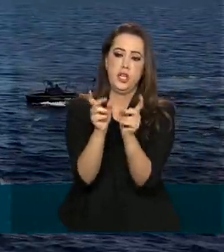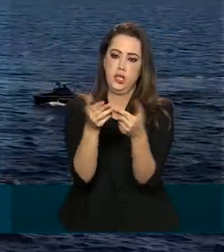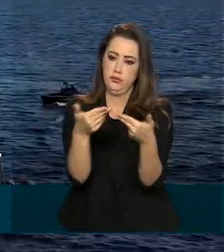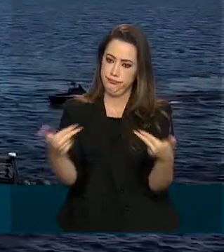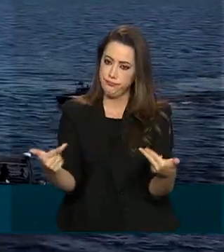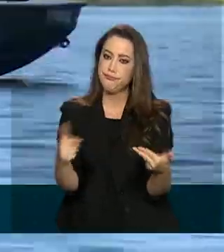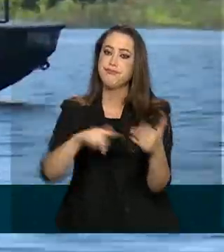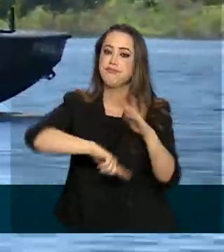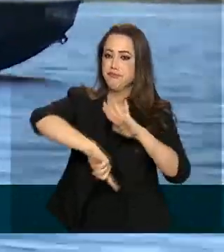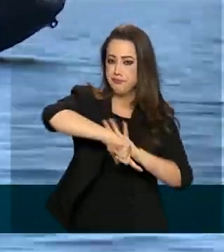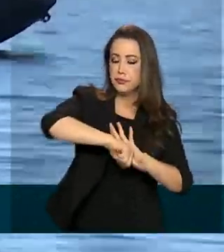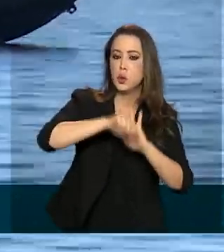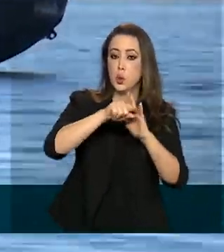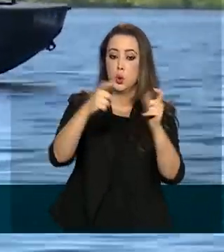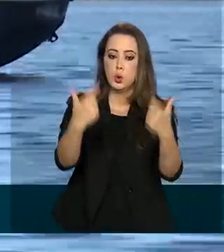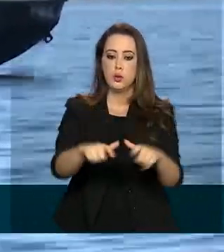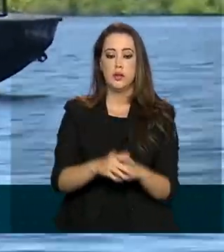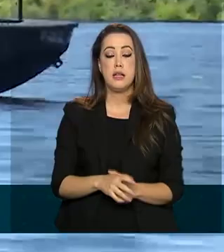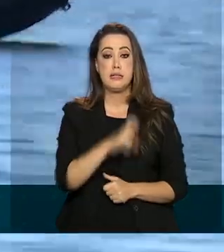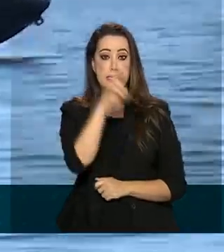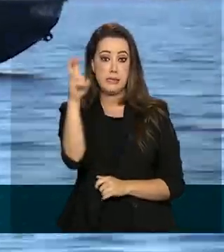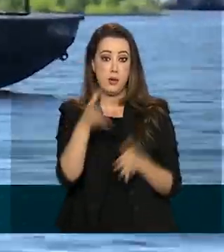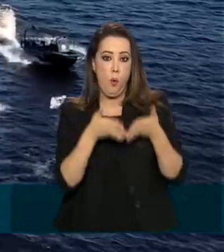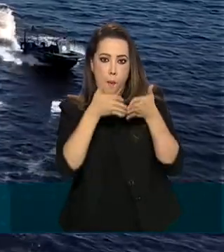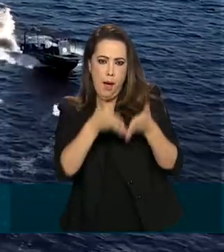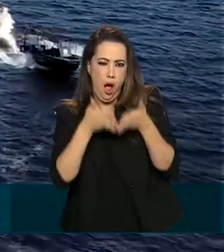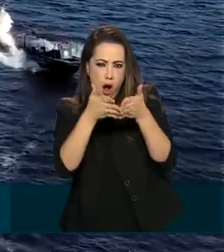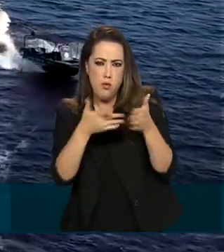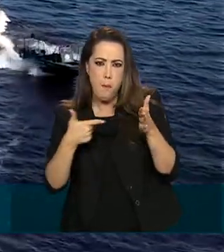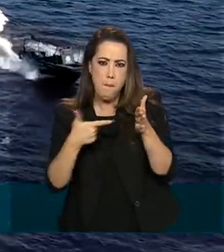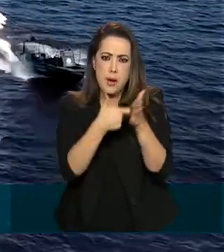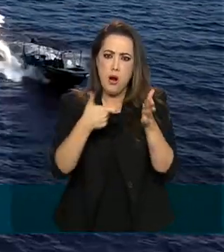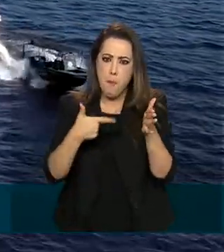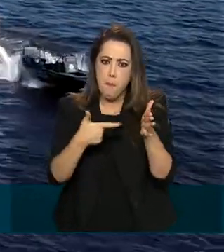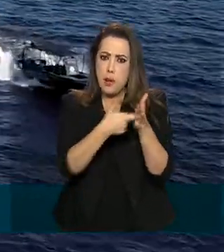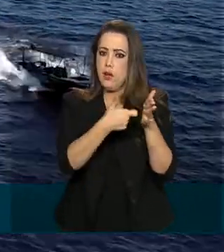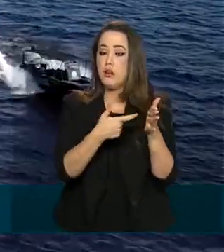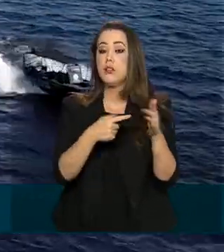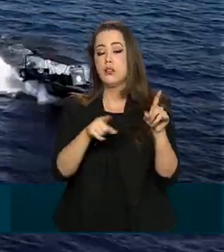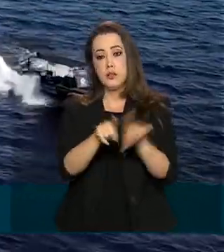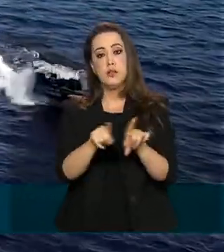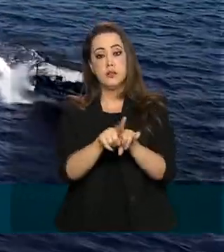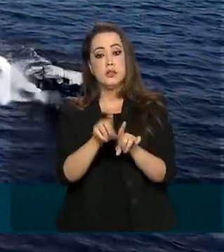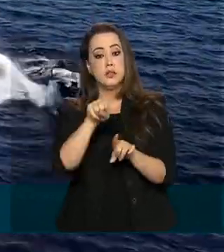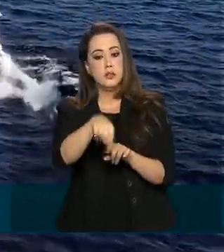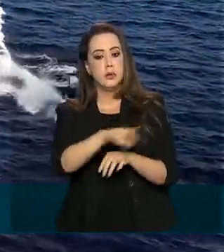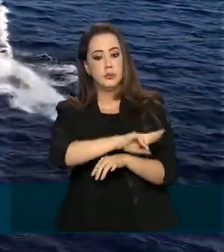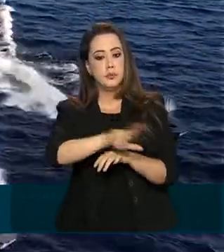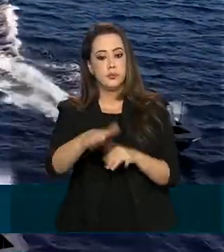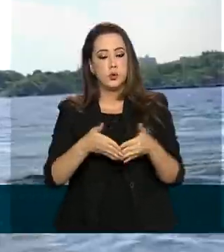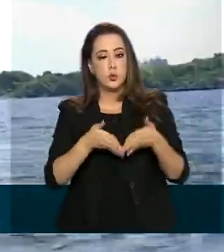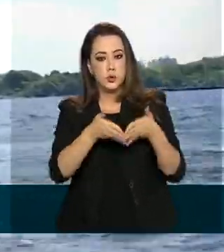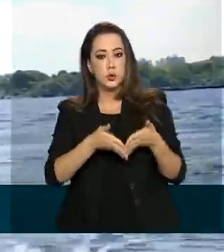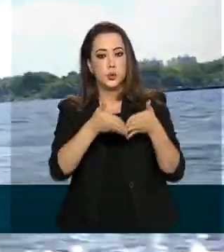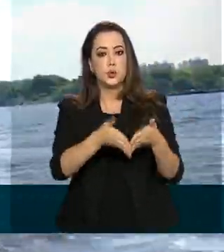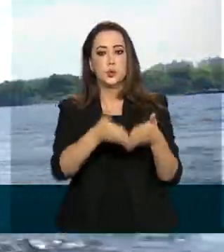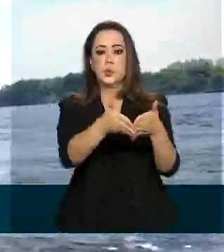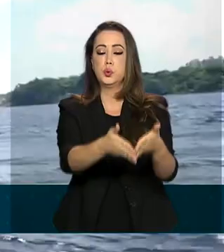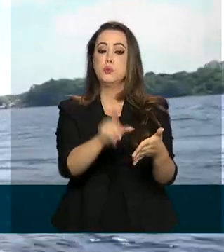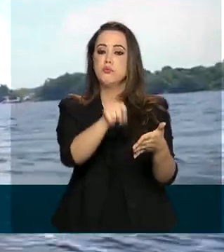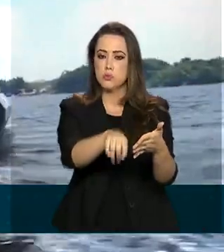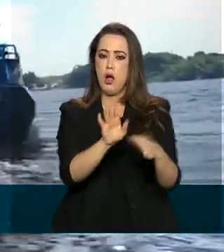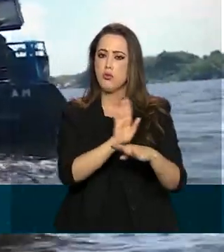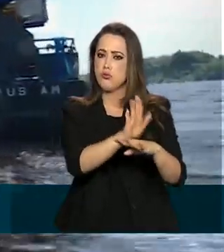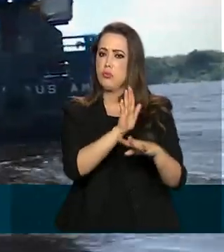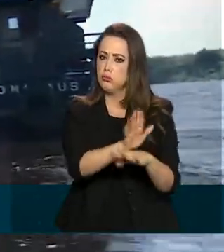embarcações blindadas e duas lanchas do governo do Amazonas darão suporte a essas ações. Com o investimento de